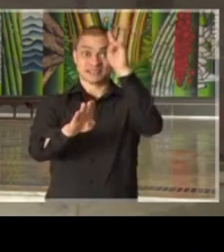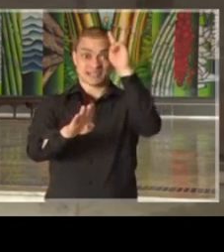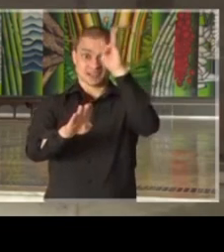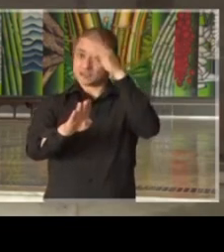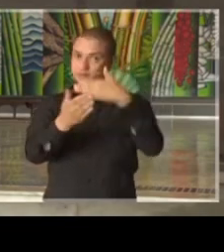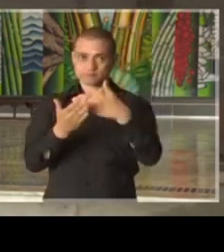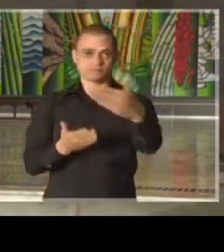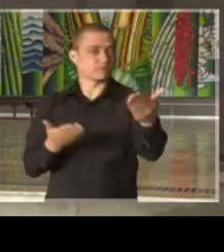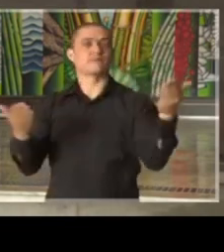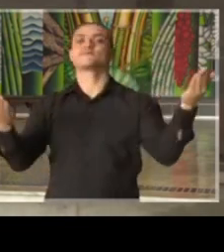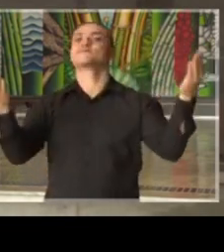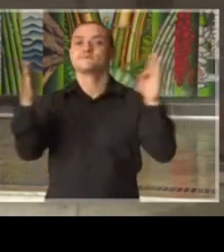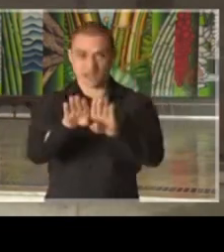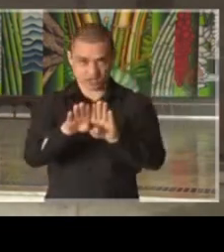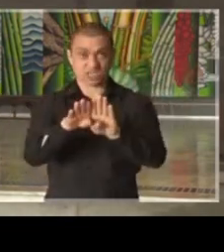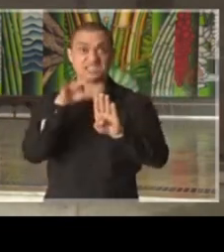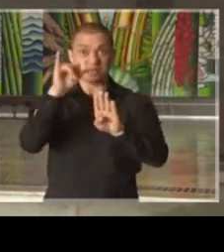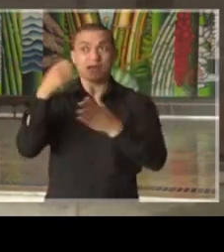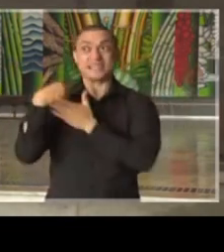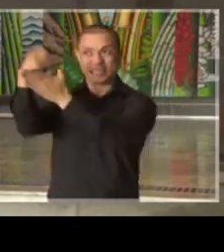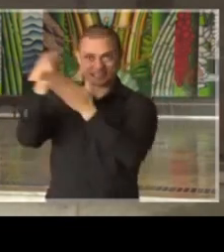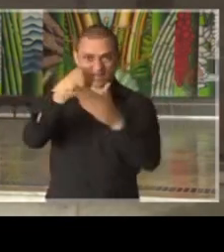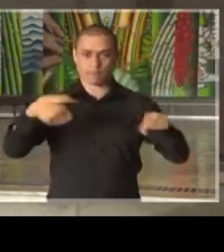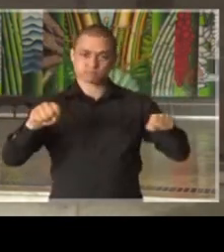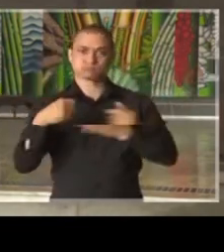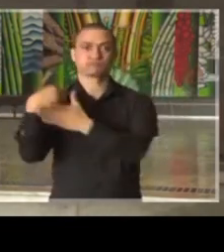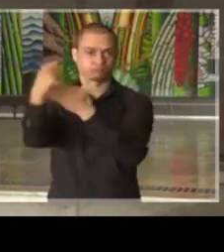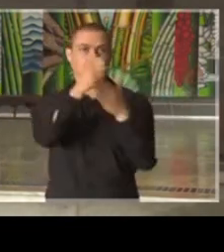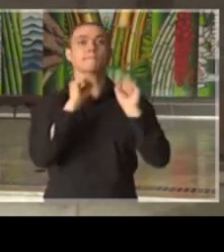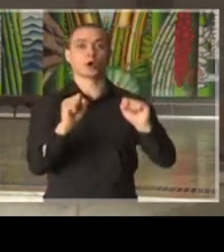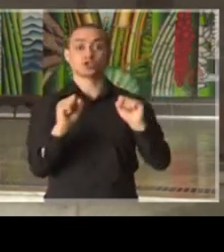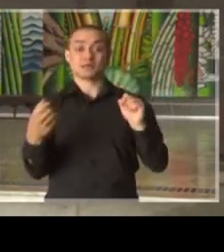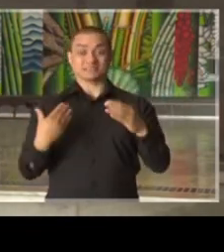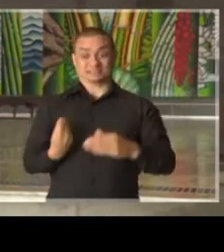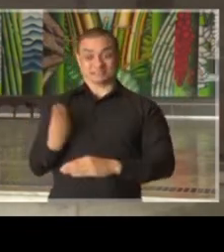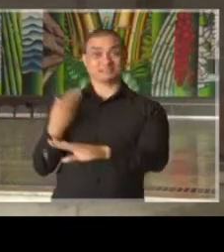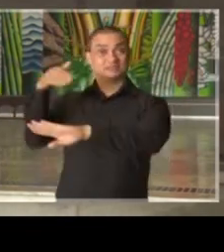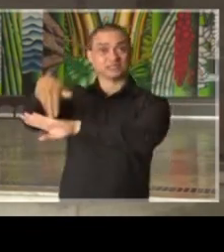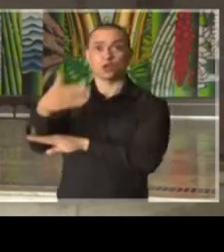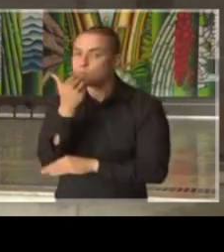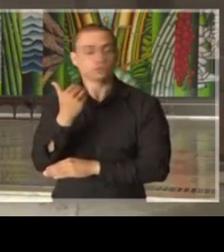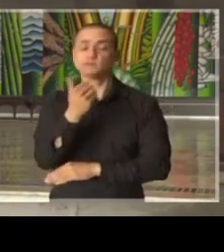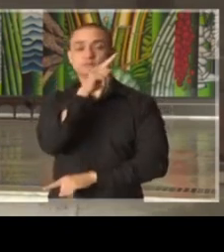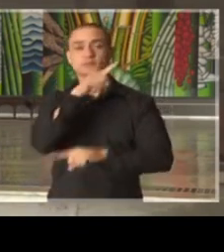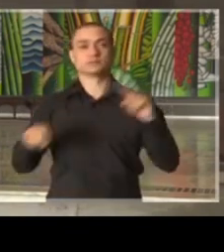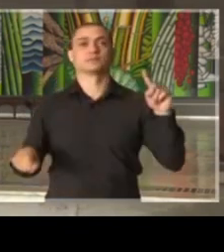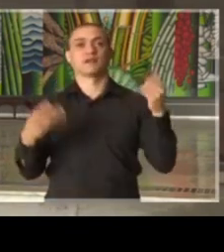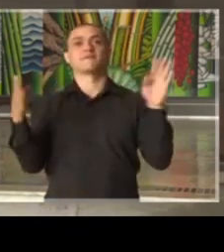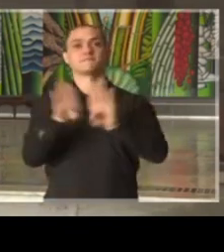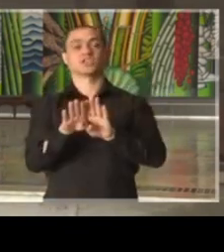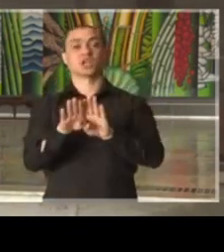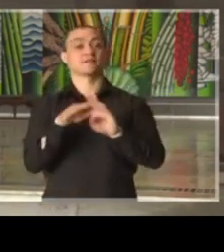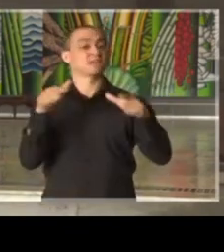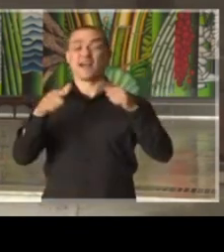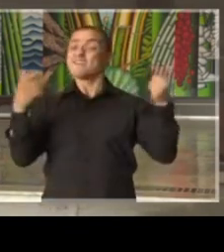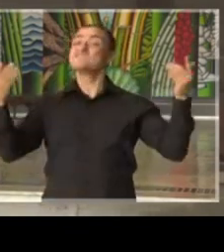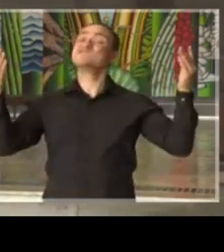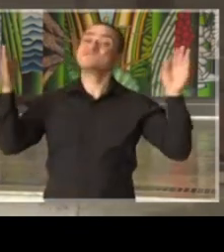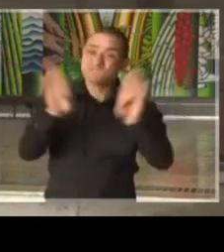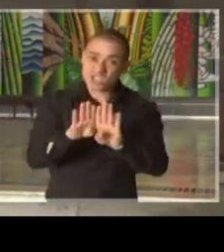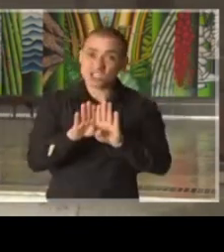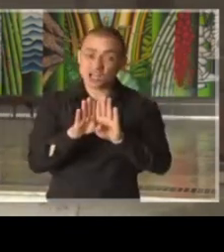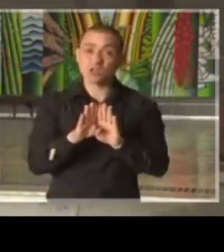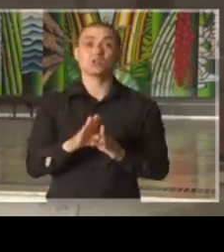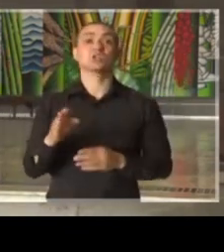partir da próxima terça-feira, dia 24 de março, operando, não operando, permanecendo fechados